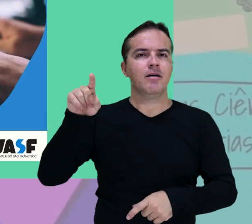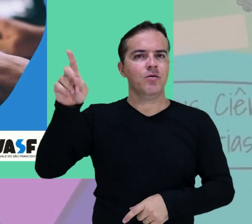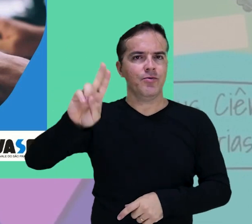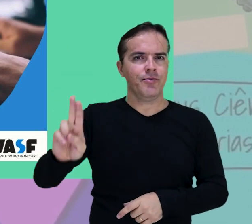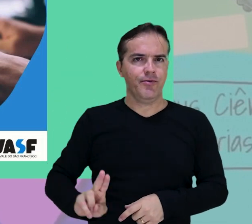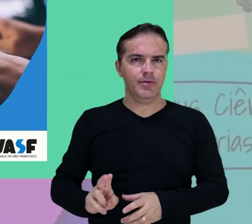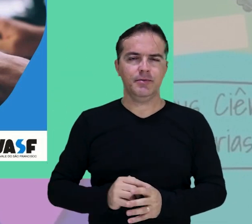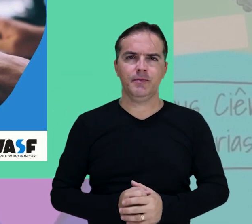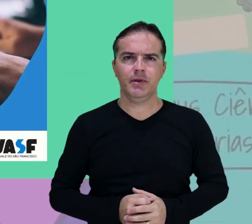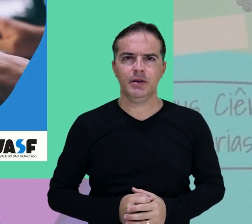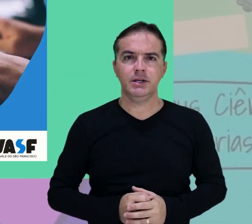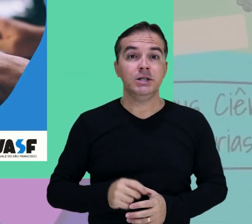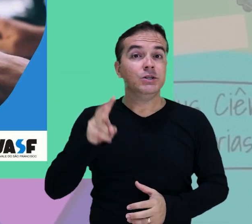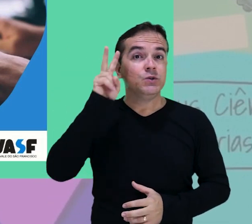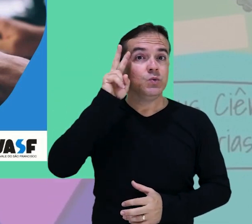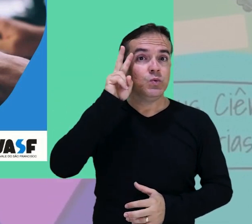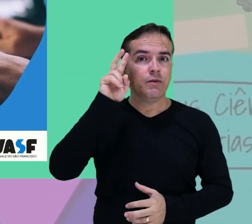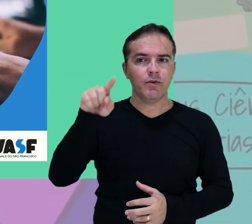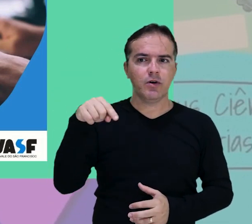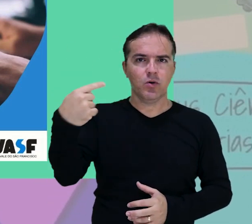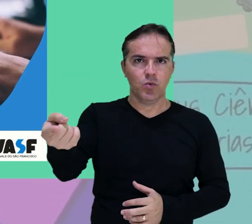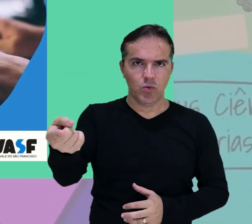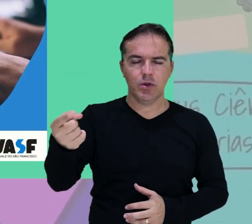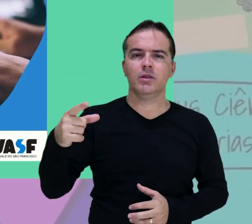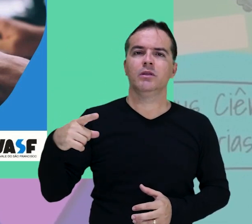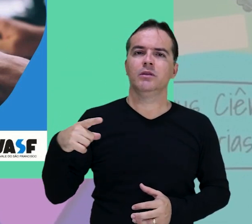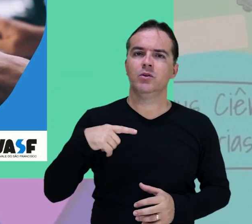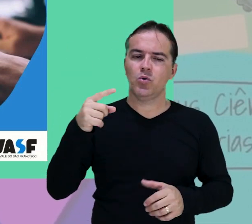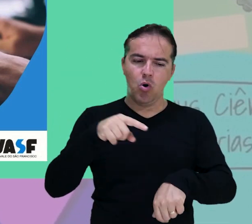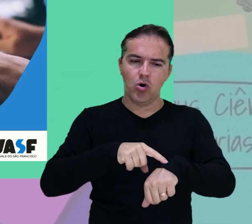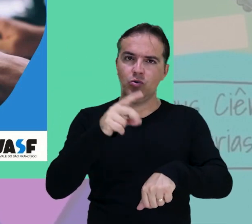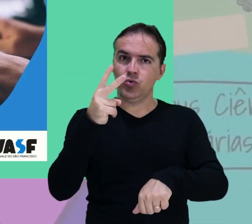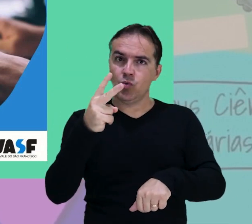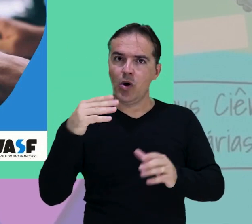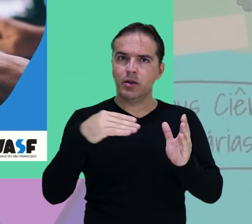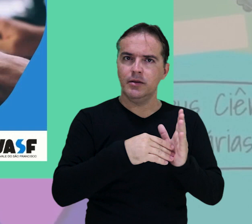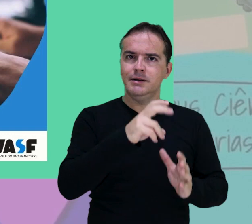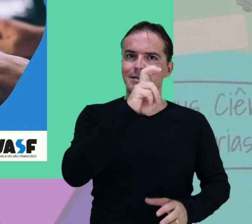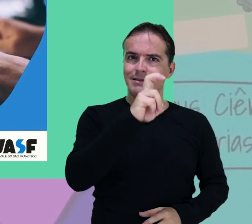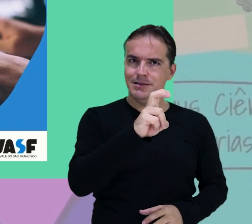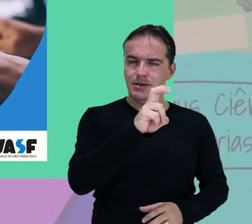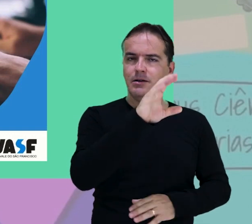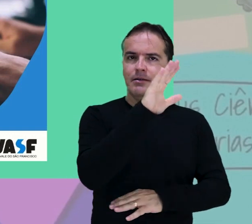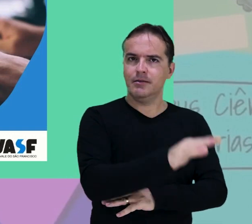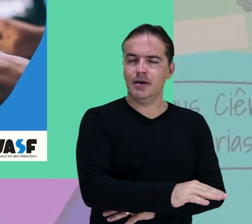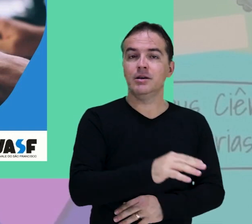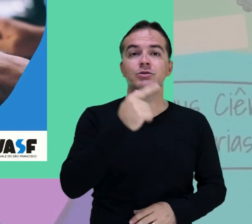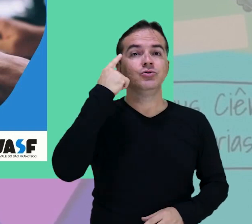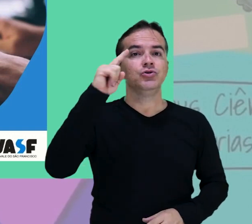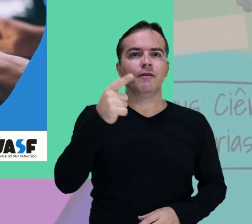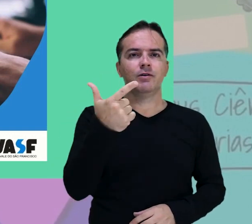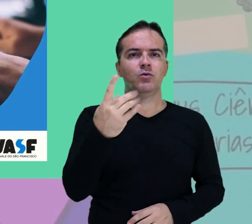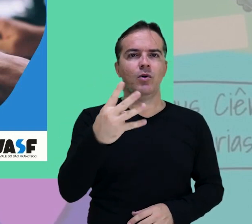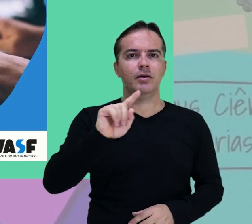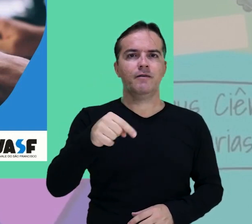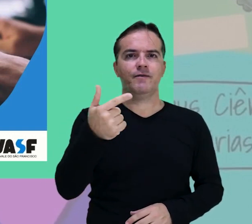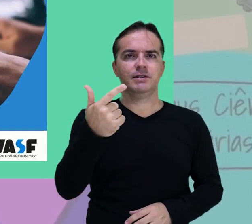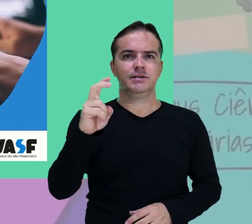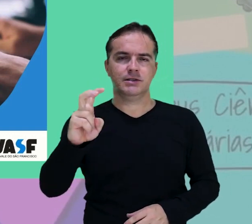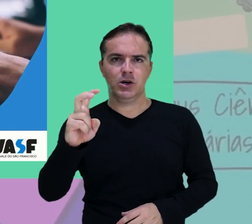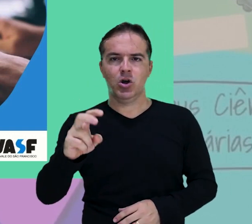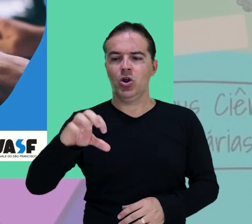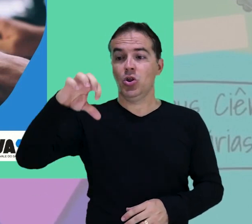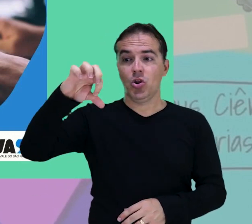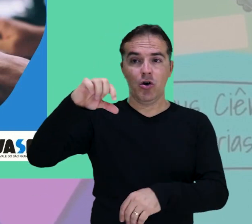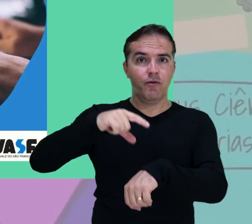Na próxima segunda-feira, das 2 às 5 da tarde e nos dias 24 e 25, das 9 da manhã